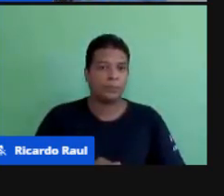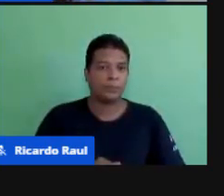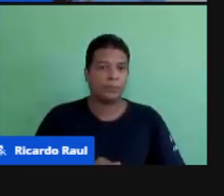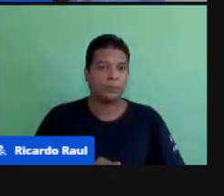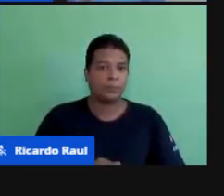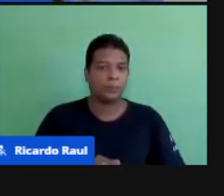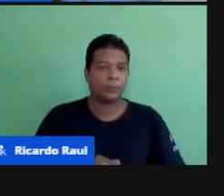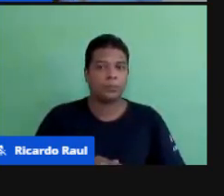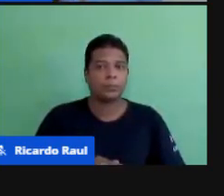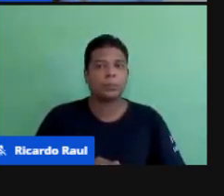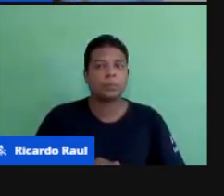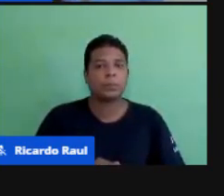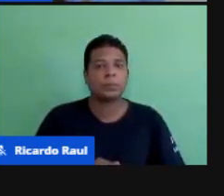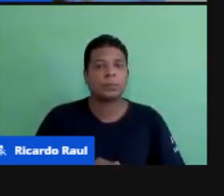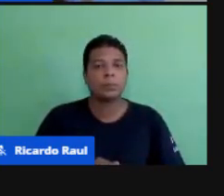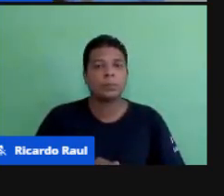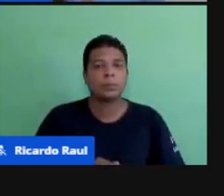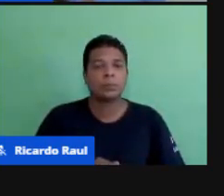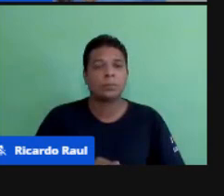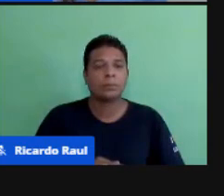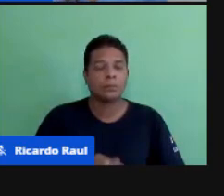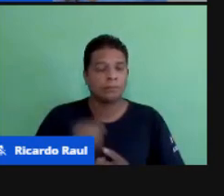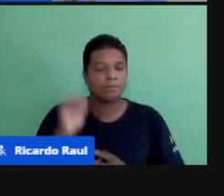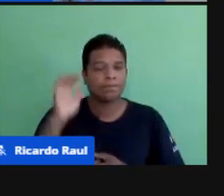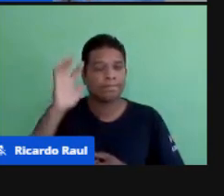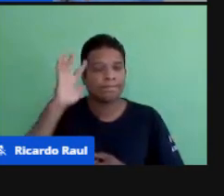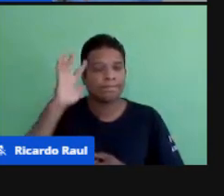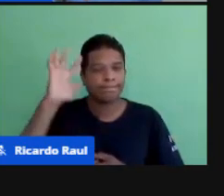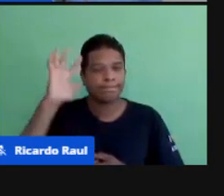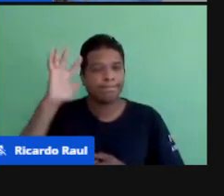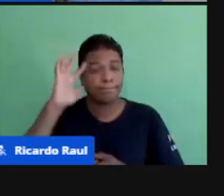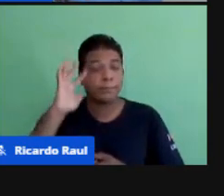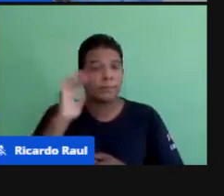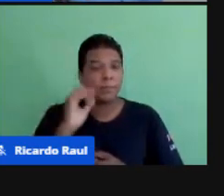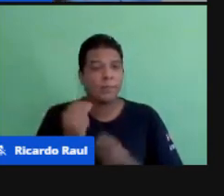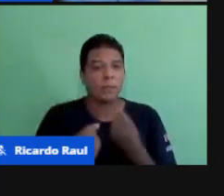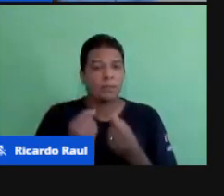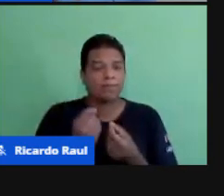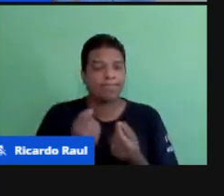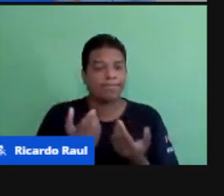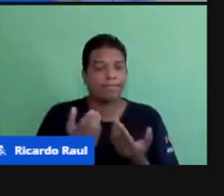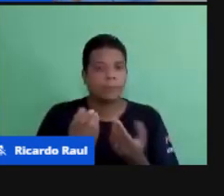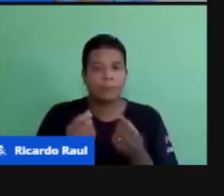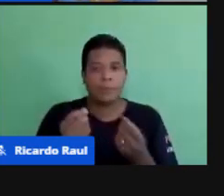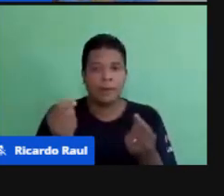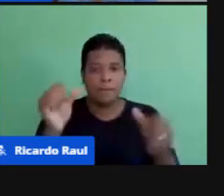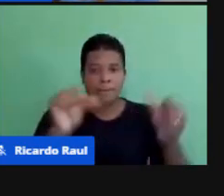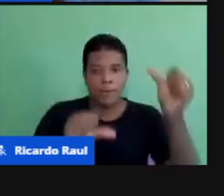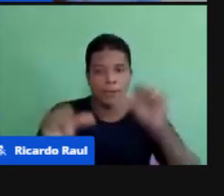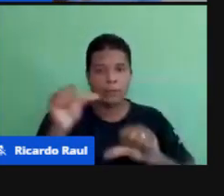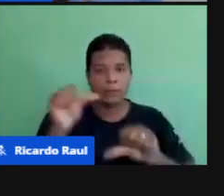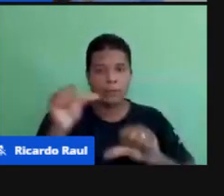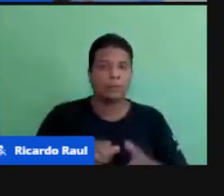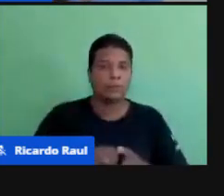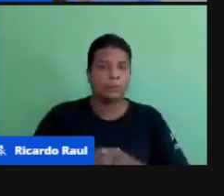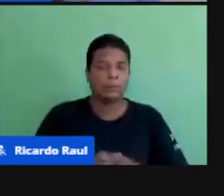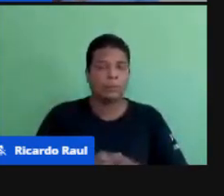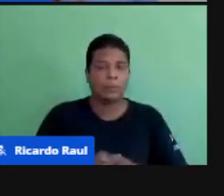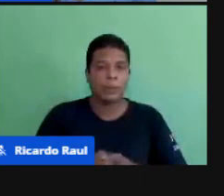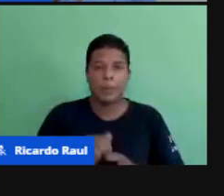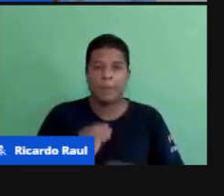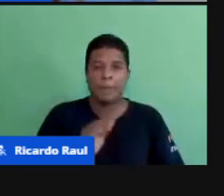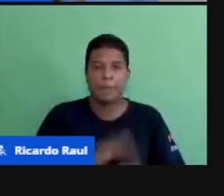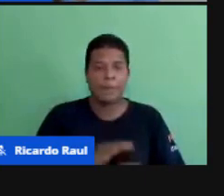A partir Dessa reflexão Da autora Sobre os tipos De avaliação A formativa É a que mais Está